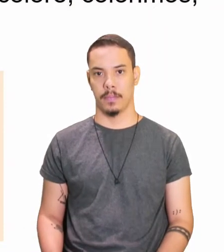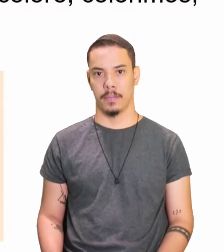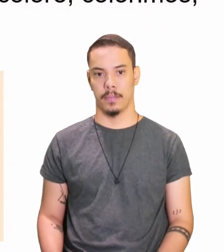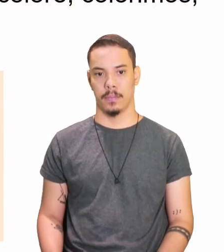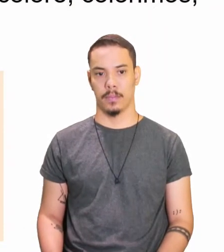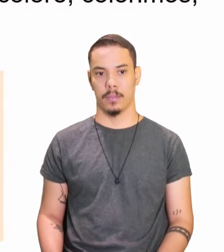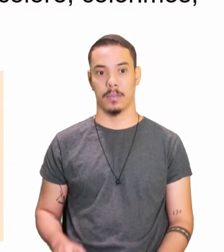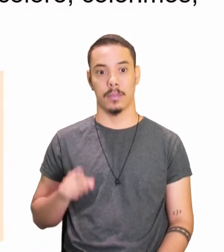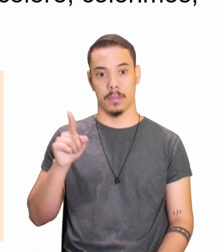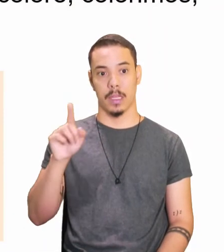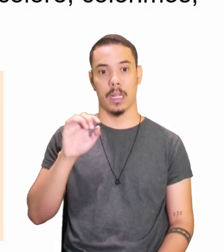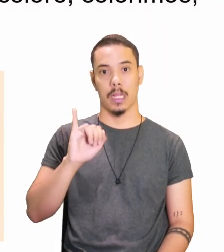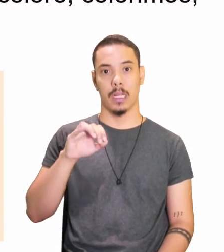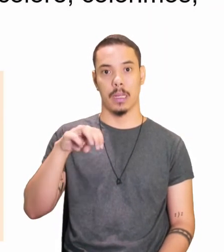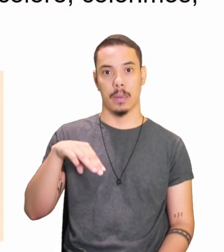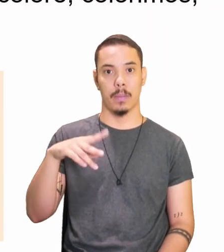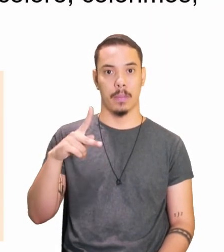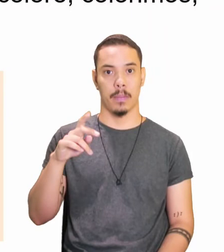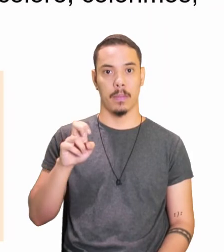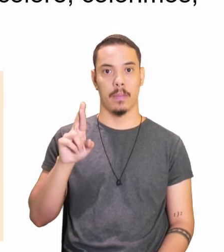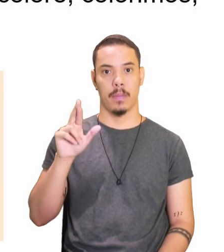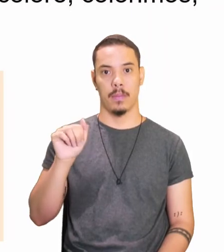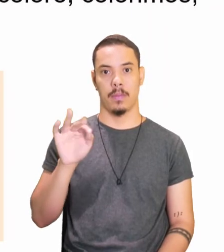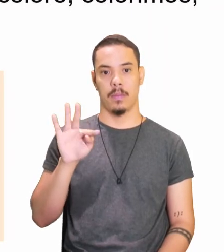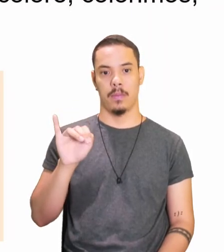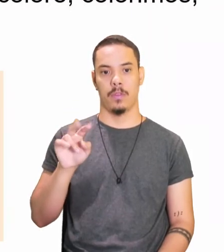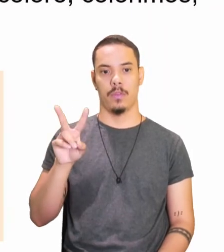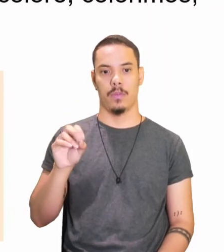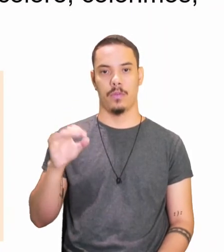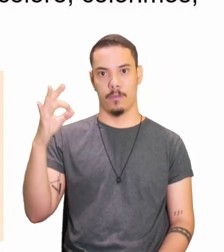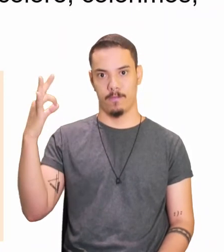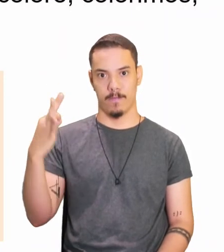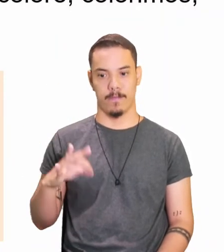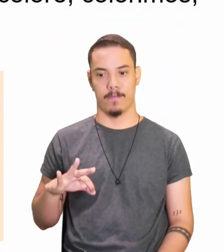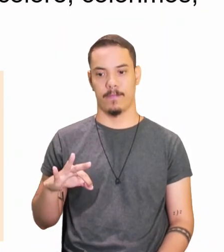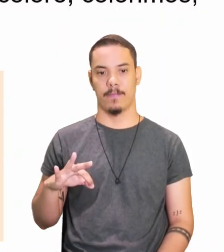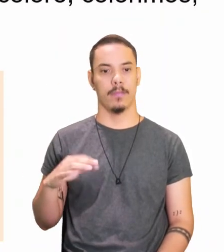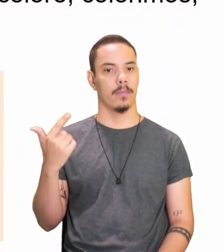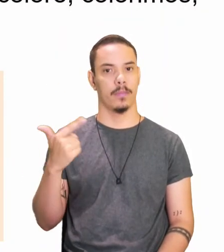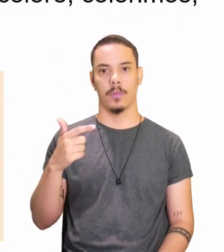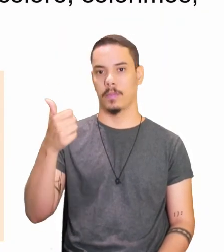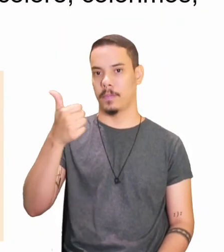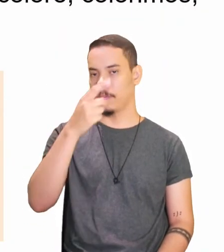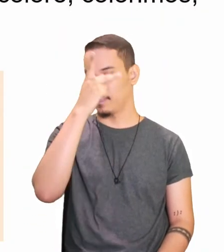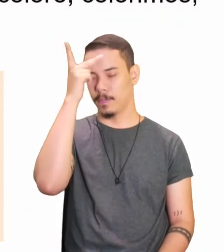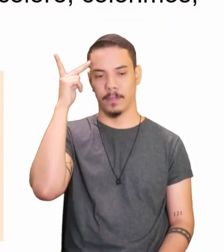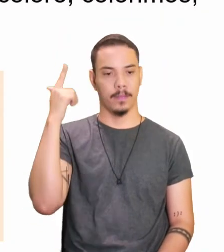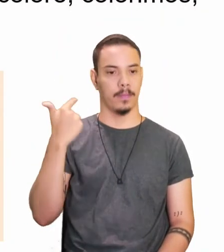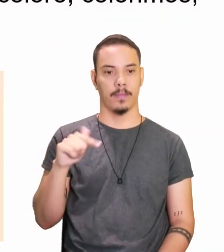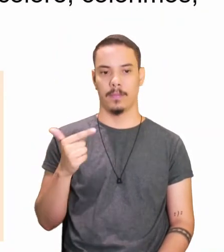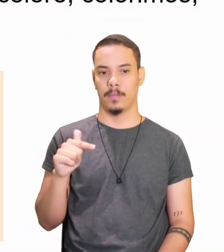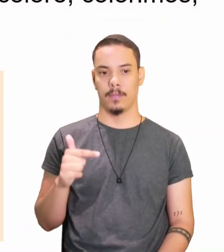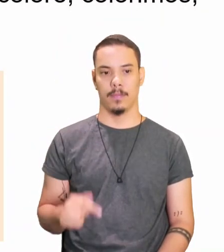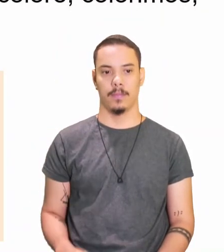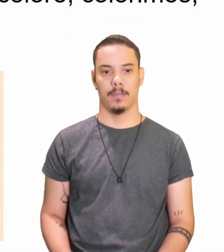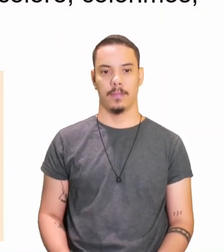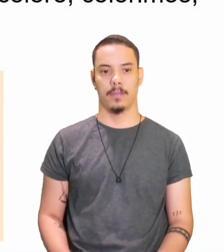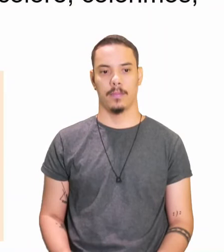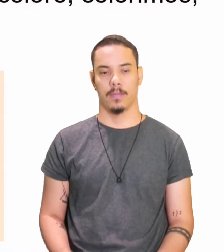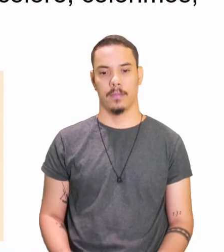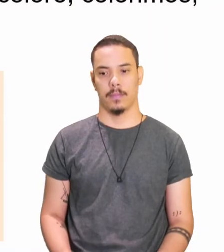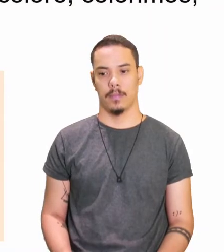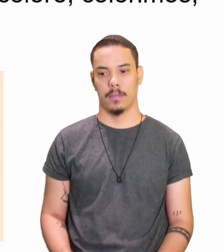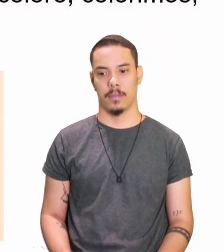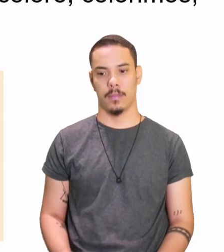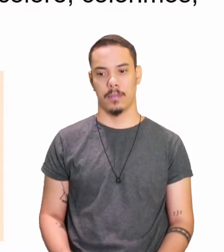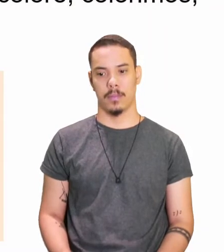modo imperativo afirmativo, não tem a primeira pessoa. Agora,